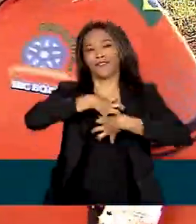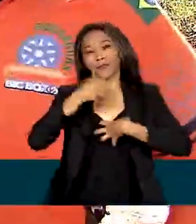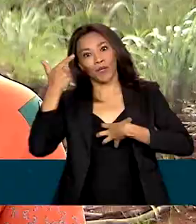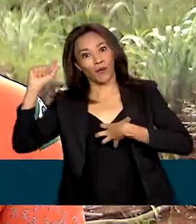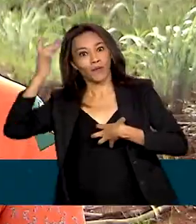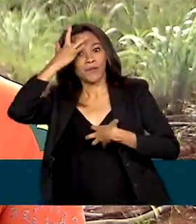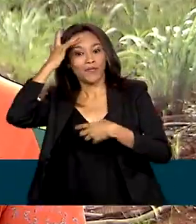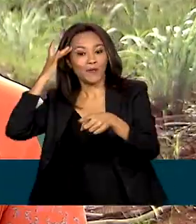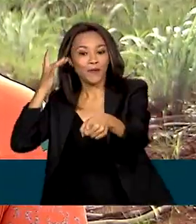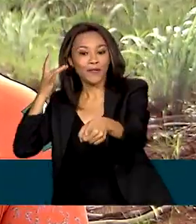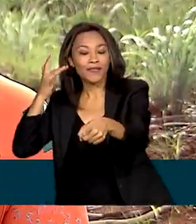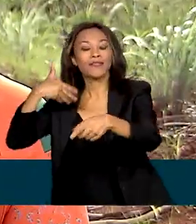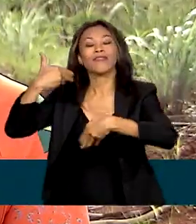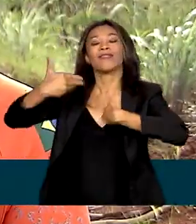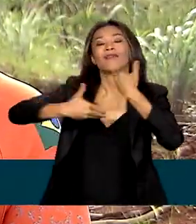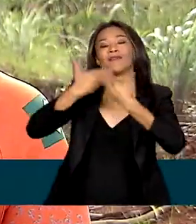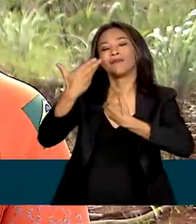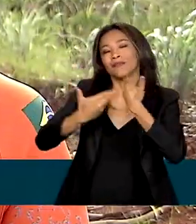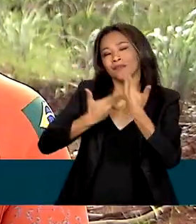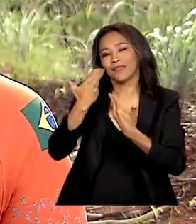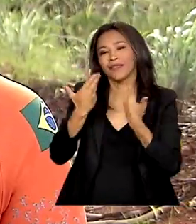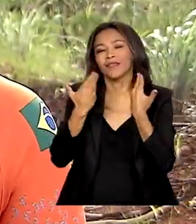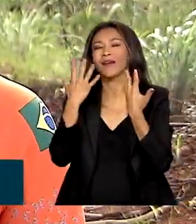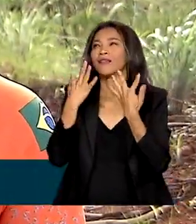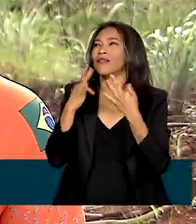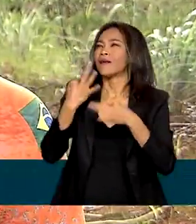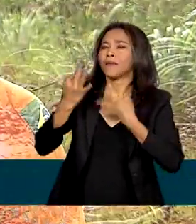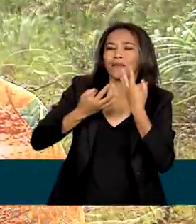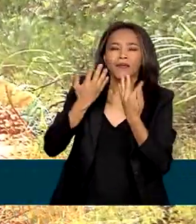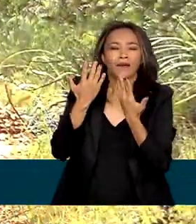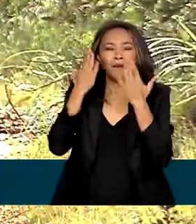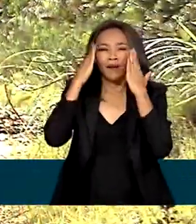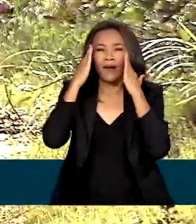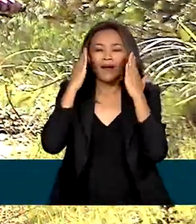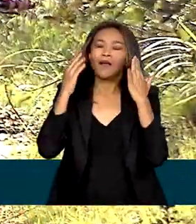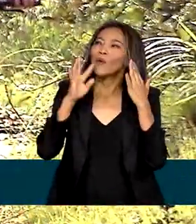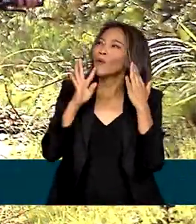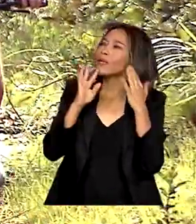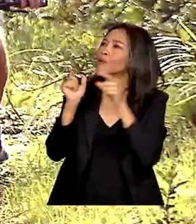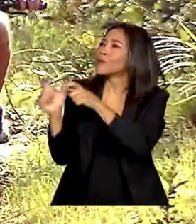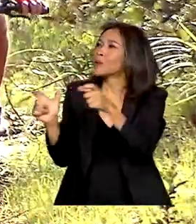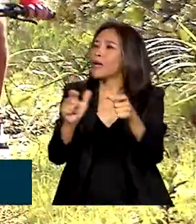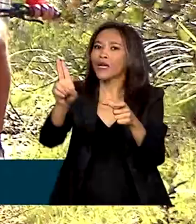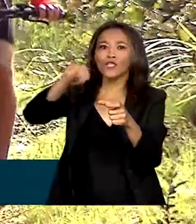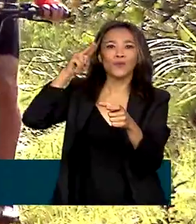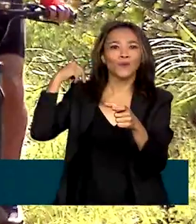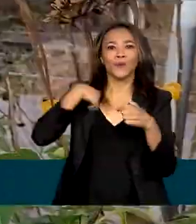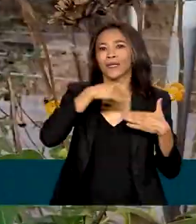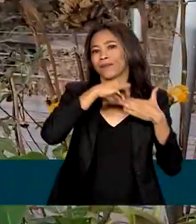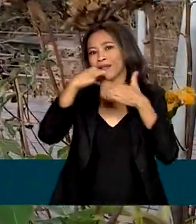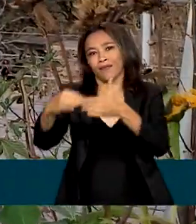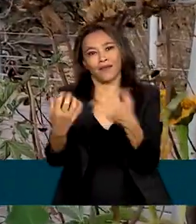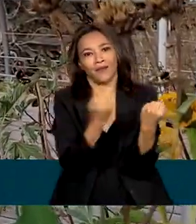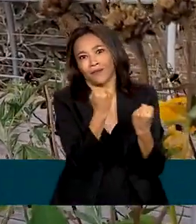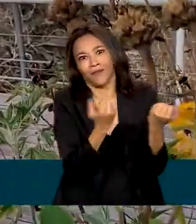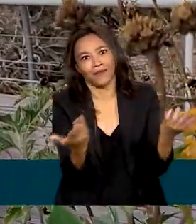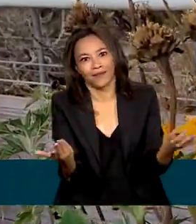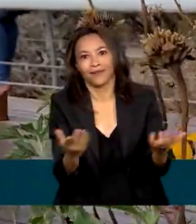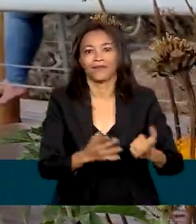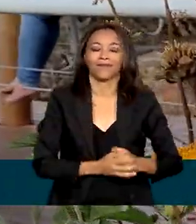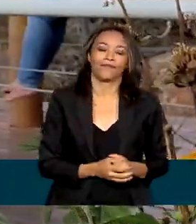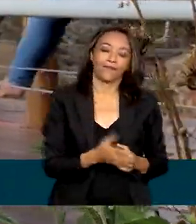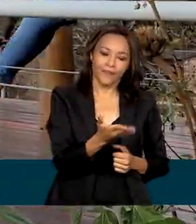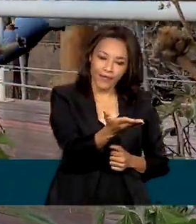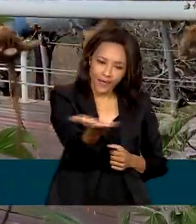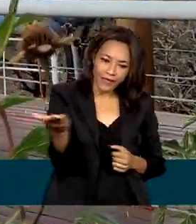outros... É uma terapia. Através da trilha, eu conheço lugares que jamais o carro me levaria. Para o brasileiro,